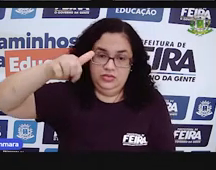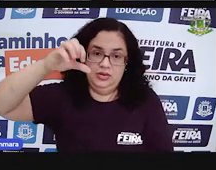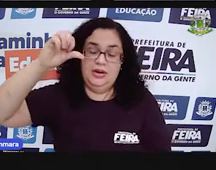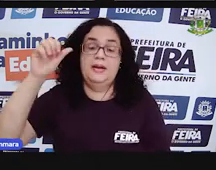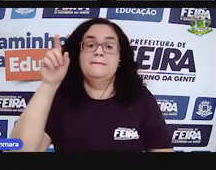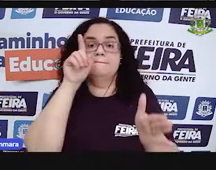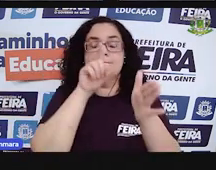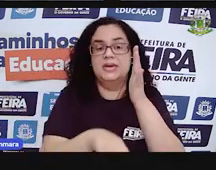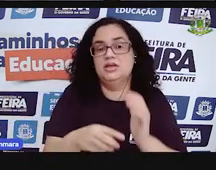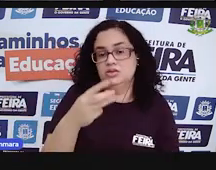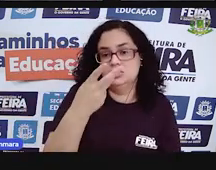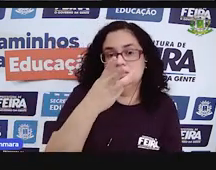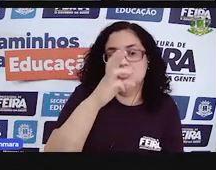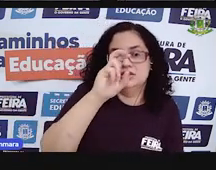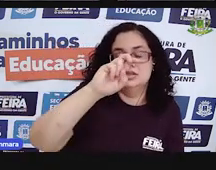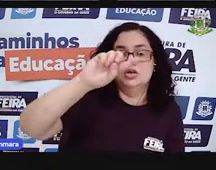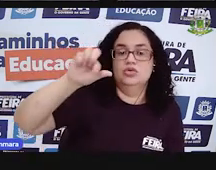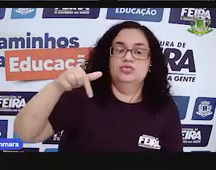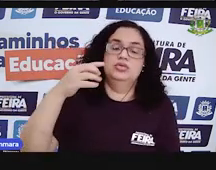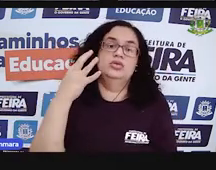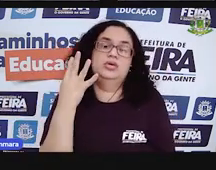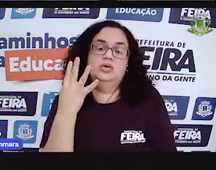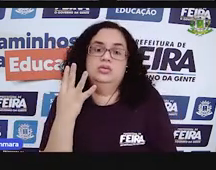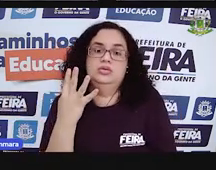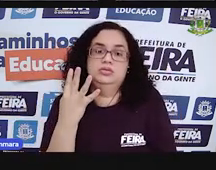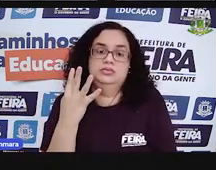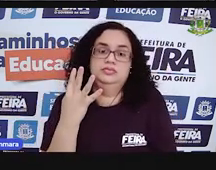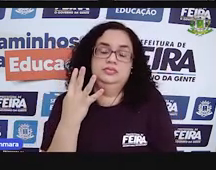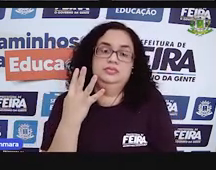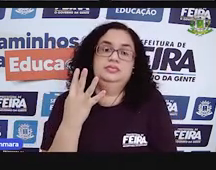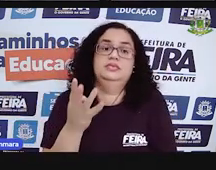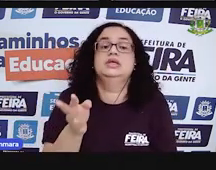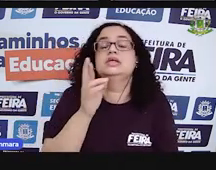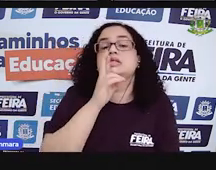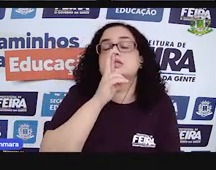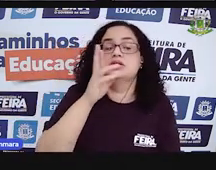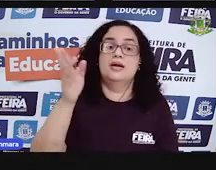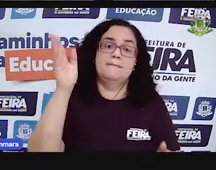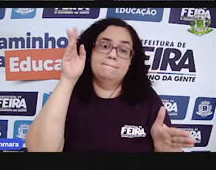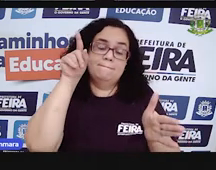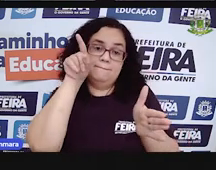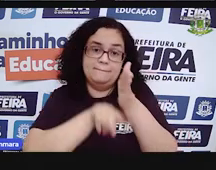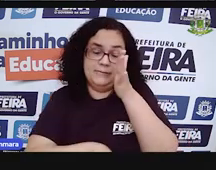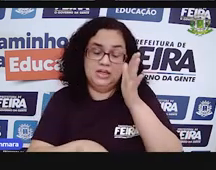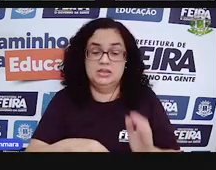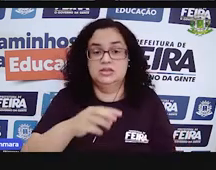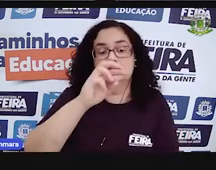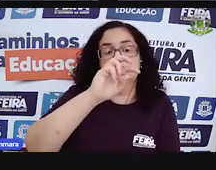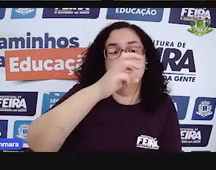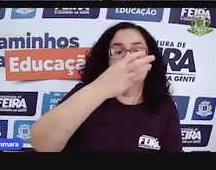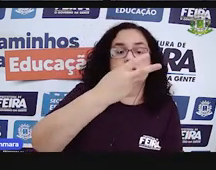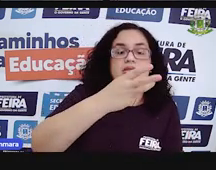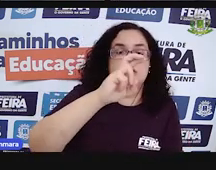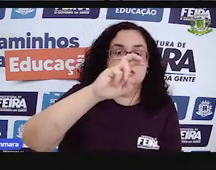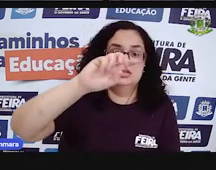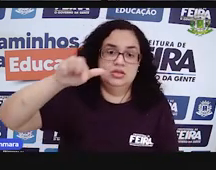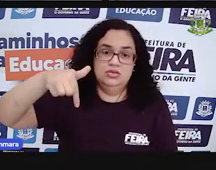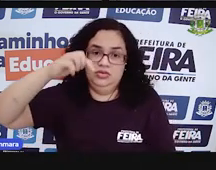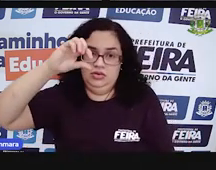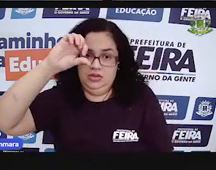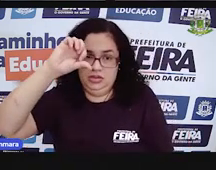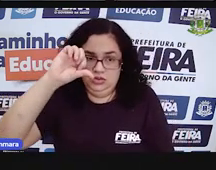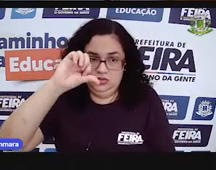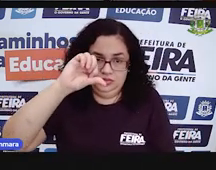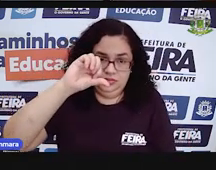35,4. Vai dar um valor. Esse valor menos 35,9. Dá outro